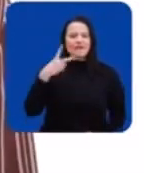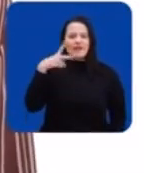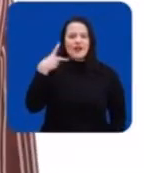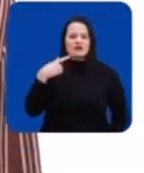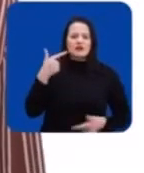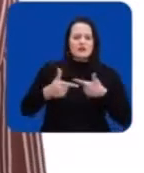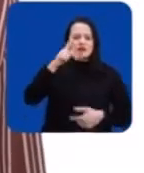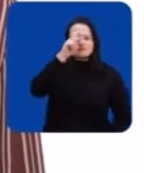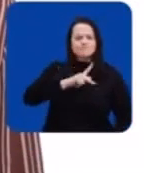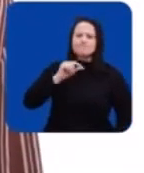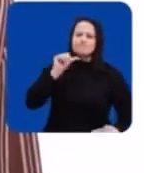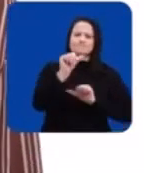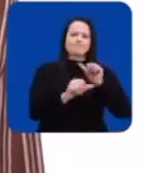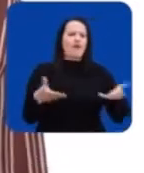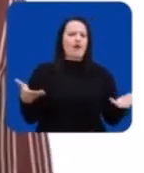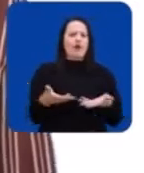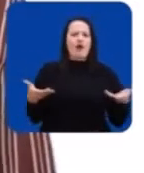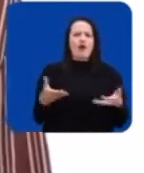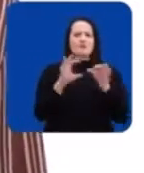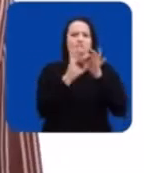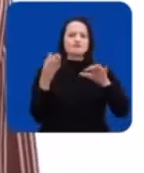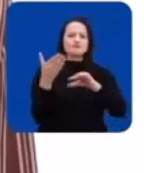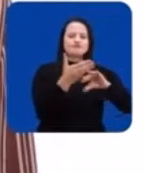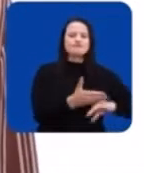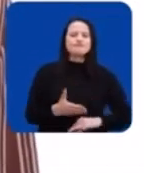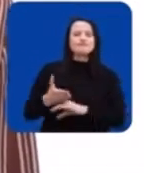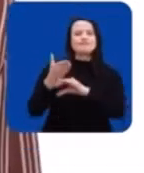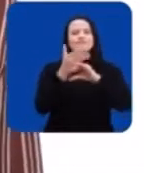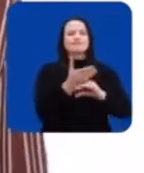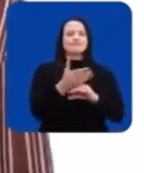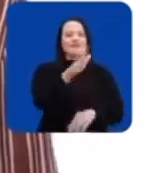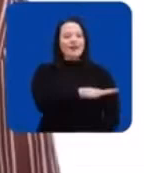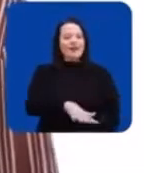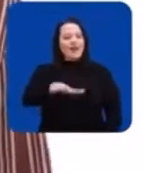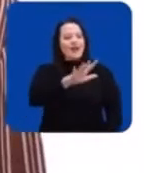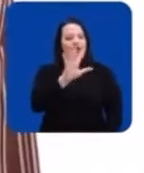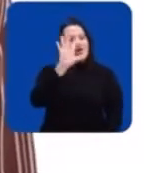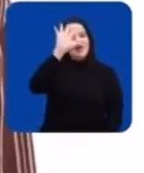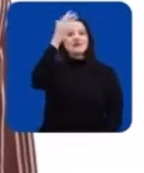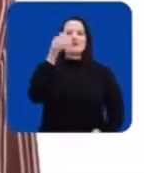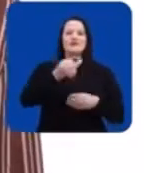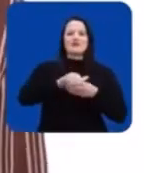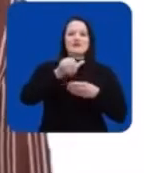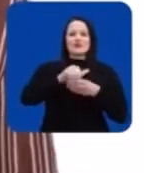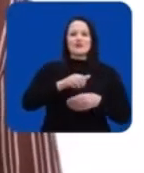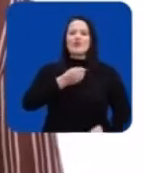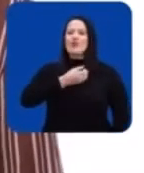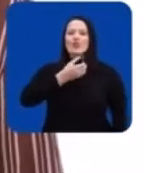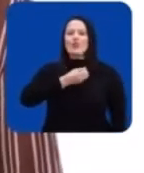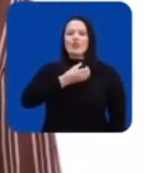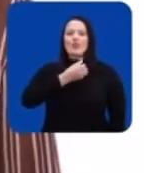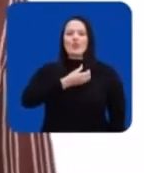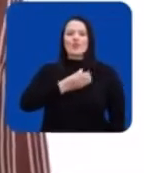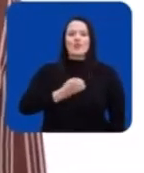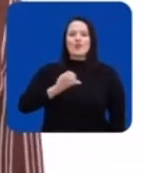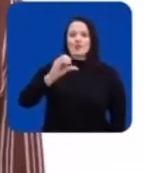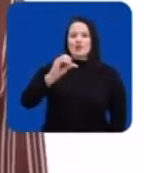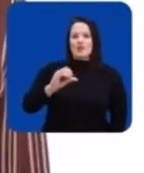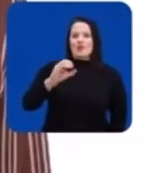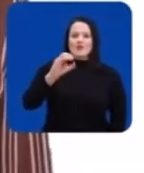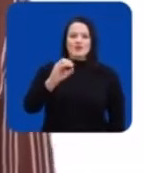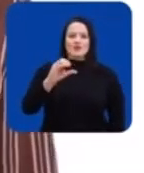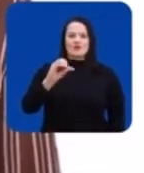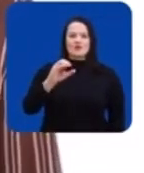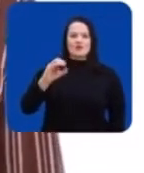Troca o vereador que trabalha em causa própria. Vamos de democracia participativa, onde o povo decide o que vai ser feito no meu mandato. Vote